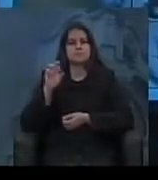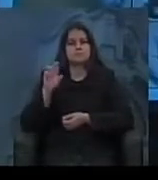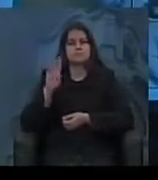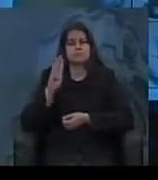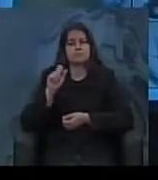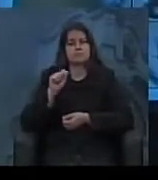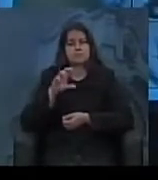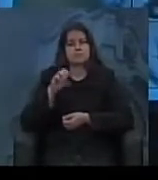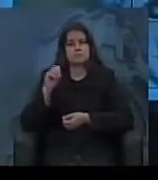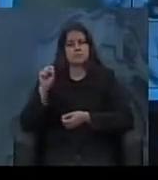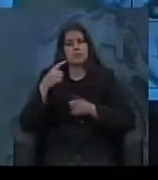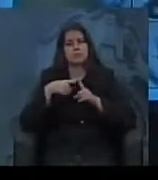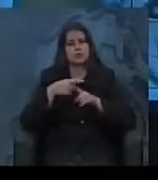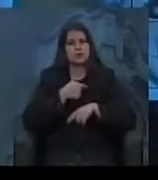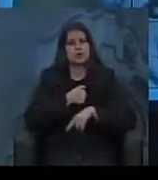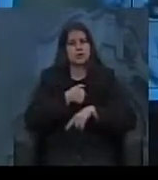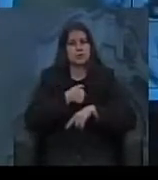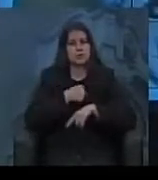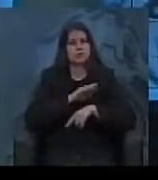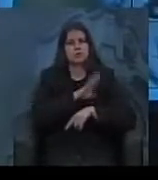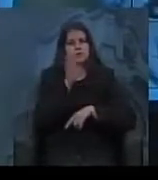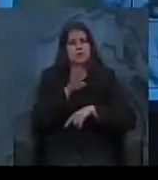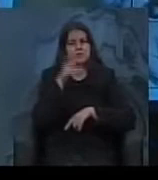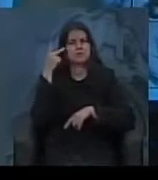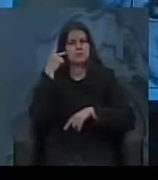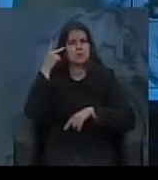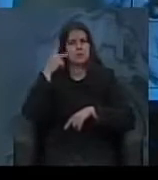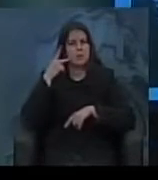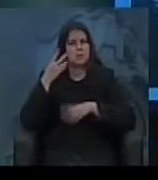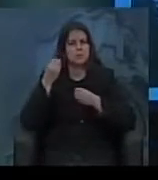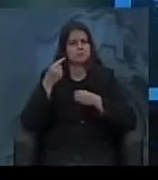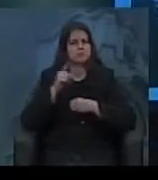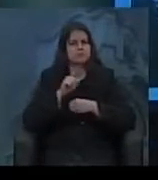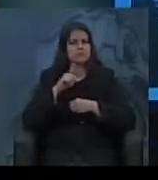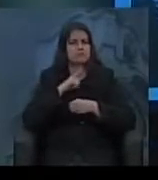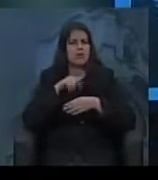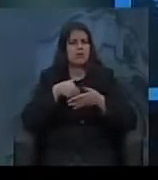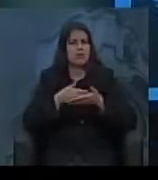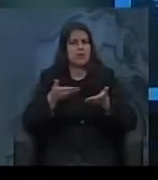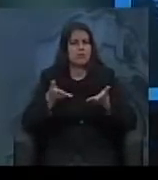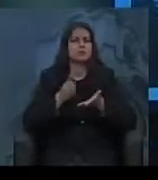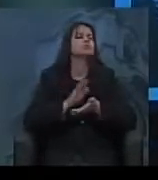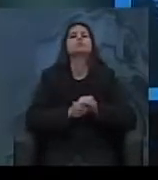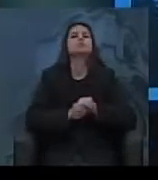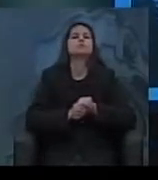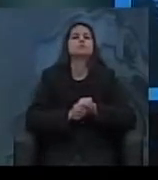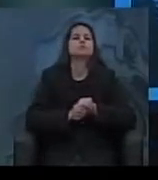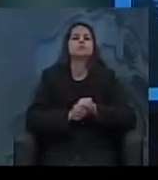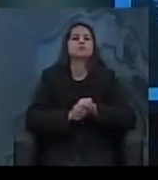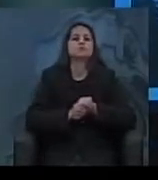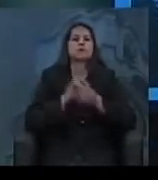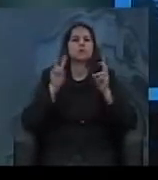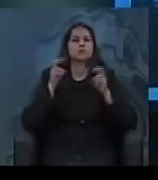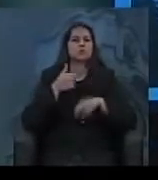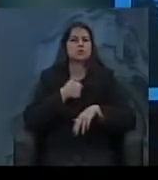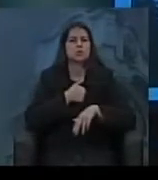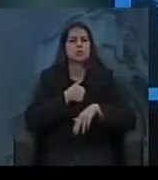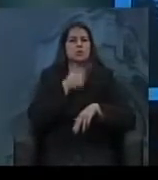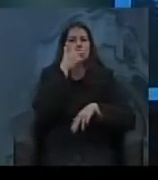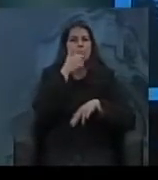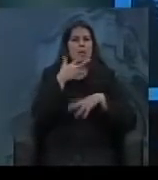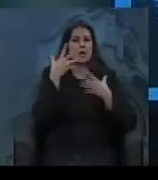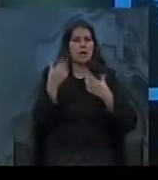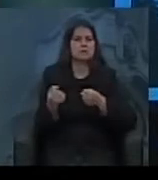o Getúlio não tem tanta entrada em São Paulo, até hoje, de certa forma, não tem. O getulismo não tem tanta força.